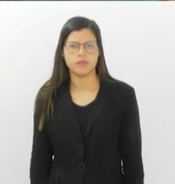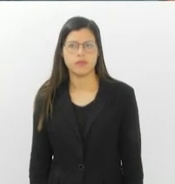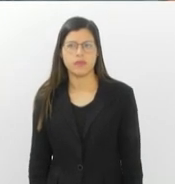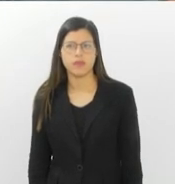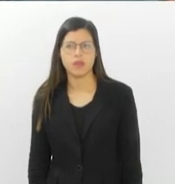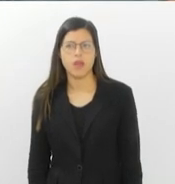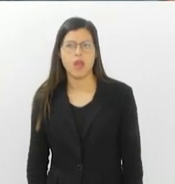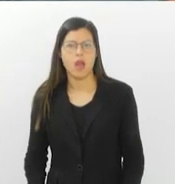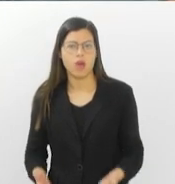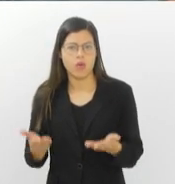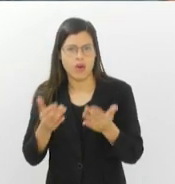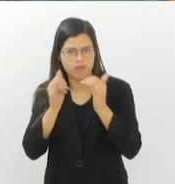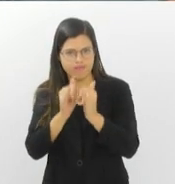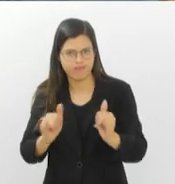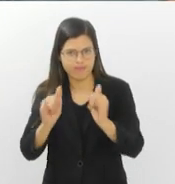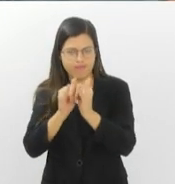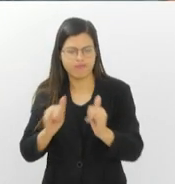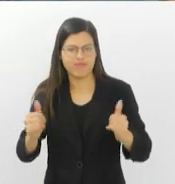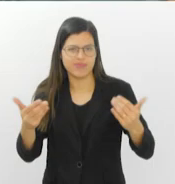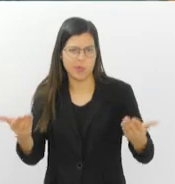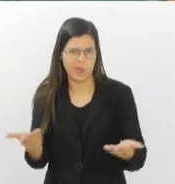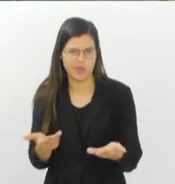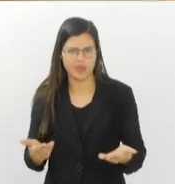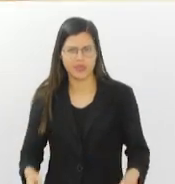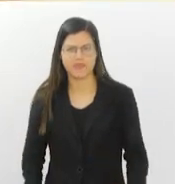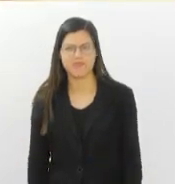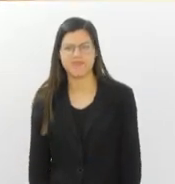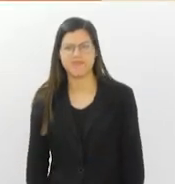E vamos ao nosso giro de notícias de hoje.